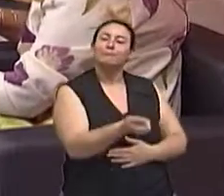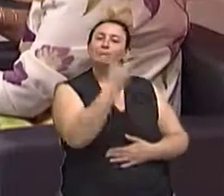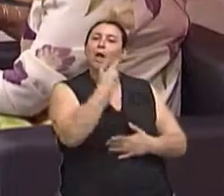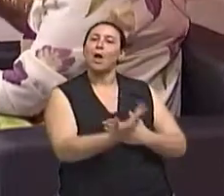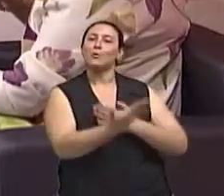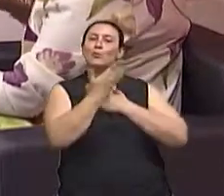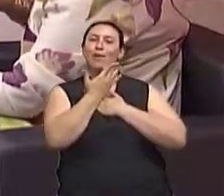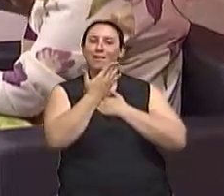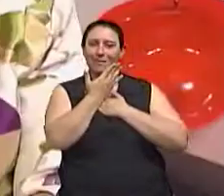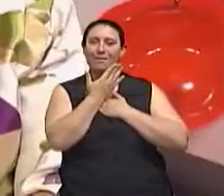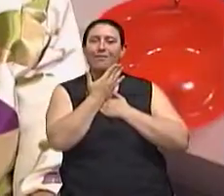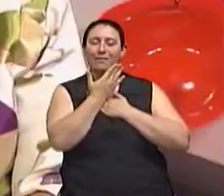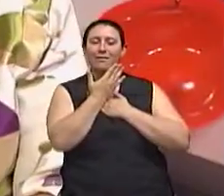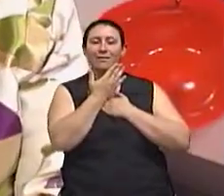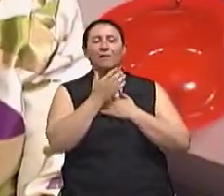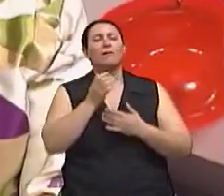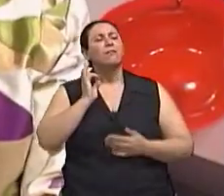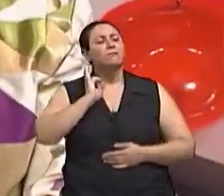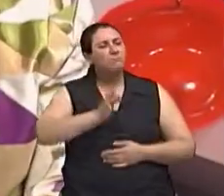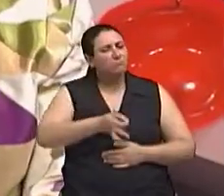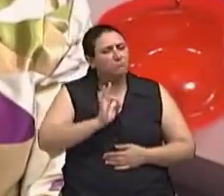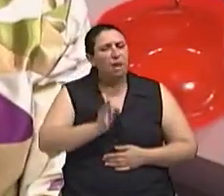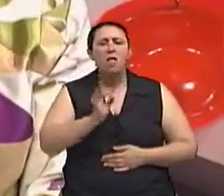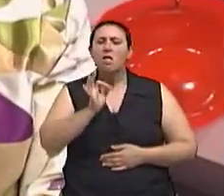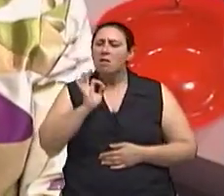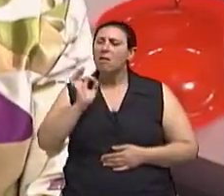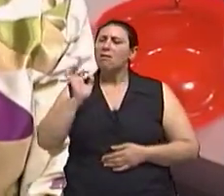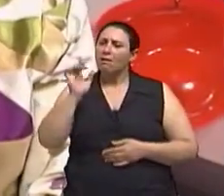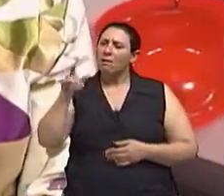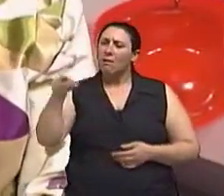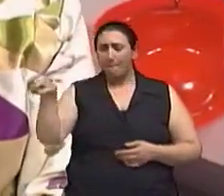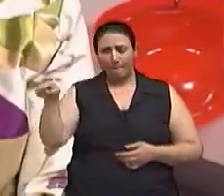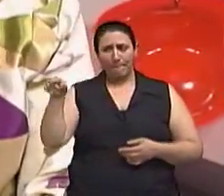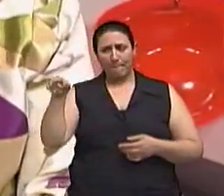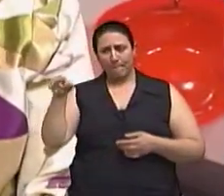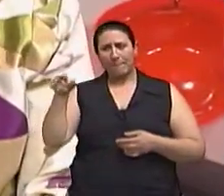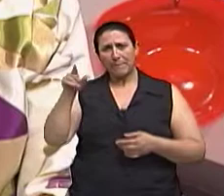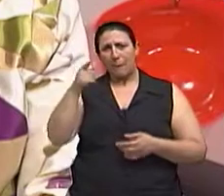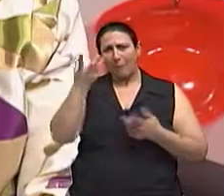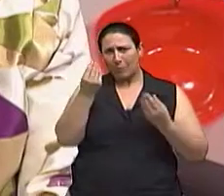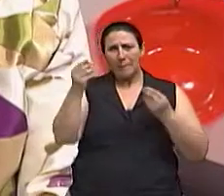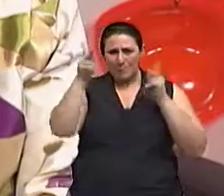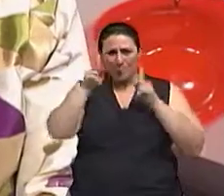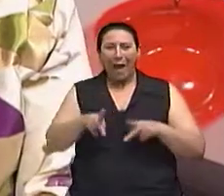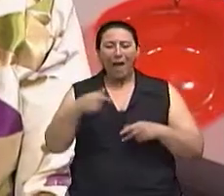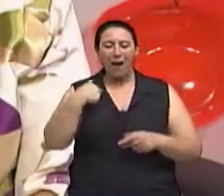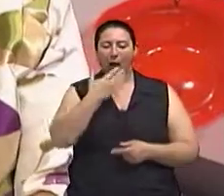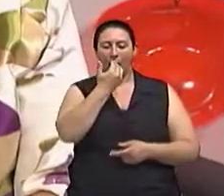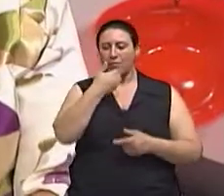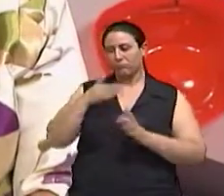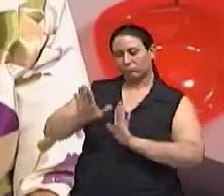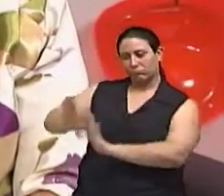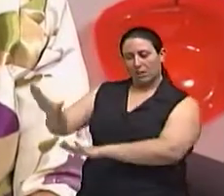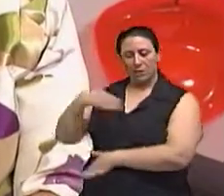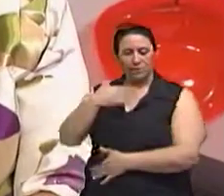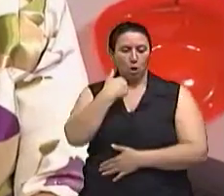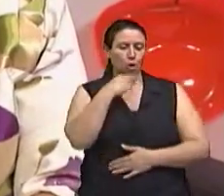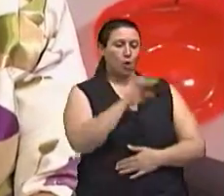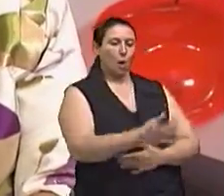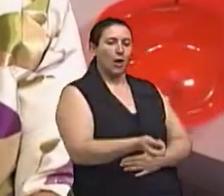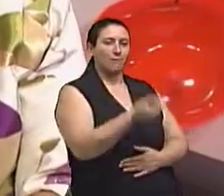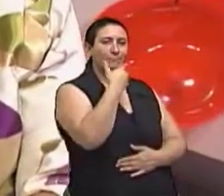claras. Não é deixar de comer para tomar o suplemento. Isso que eu queria pontuar, Rafaela. Porque a gente lida aqui com